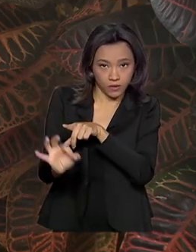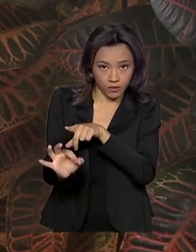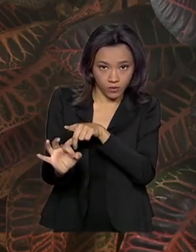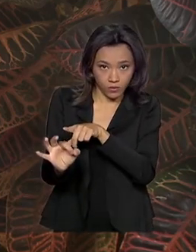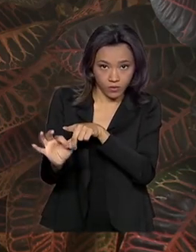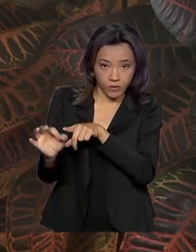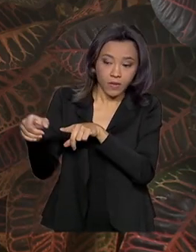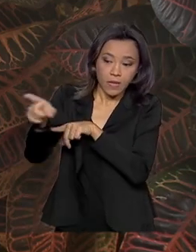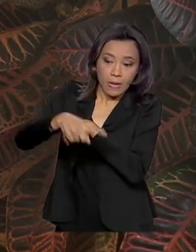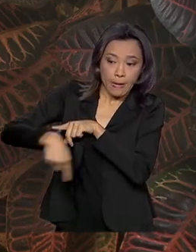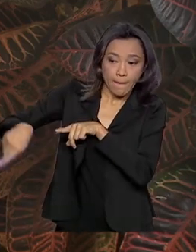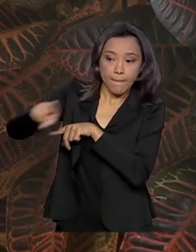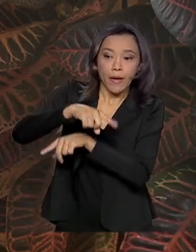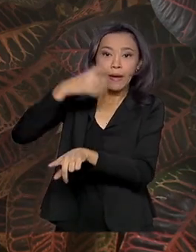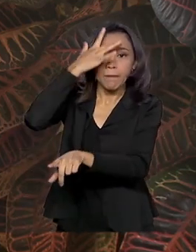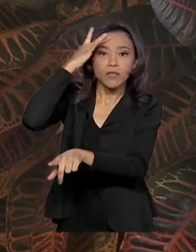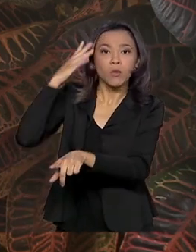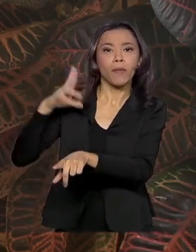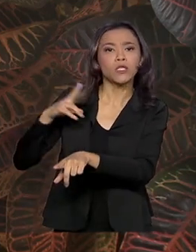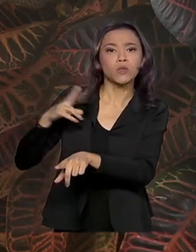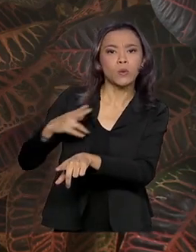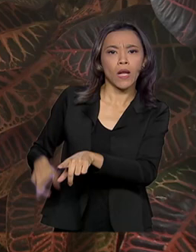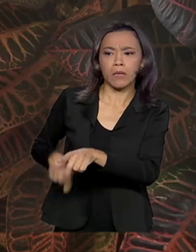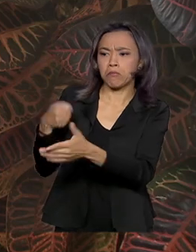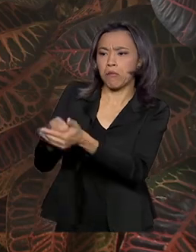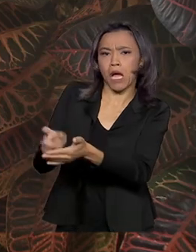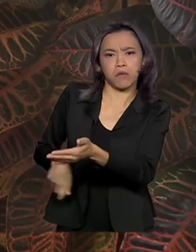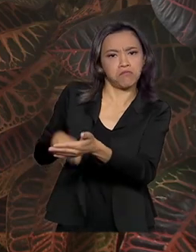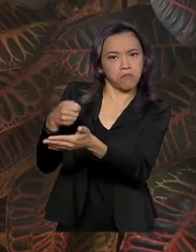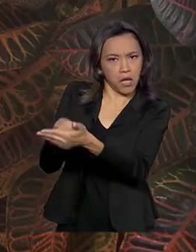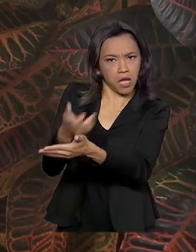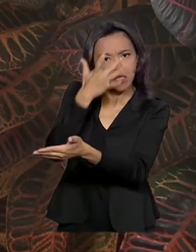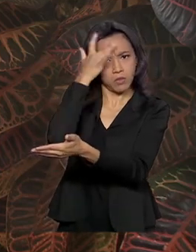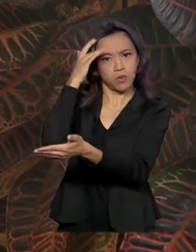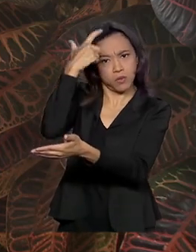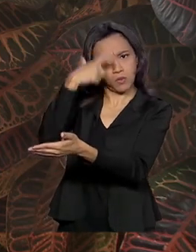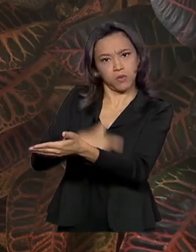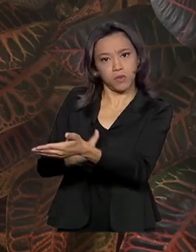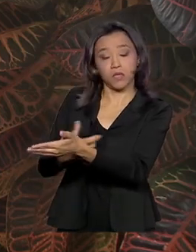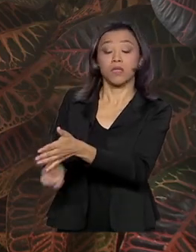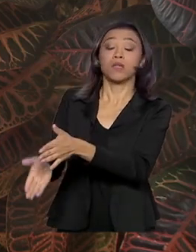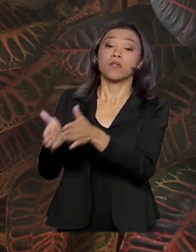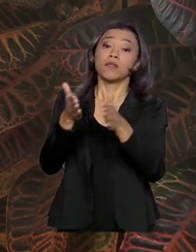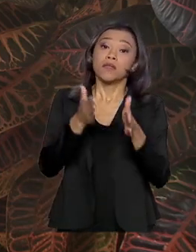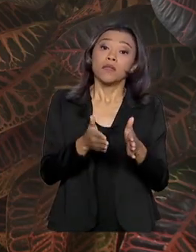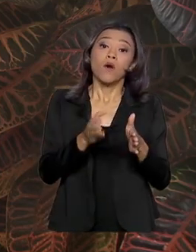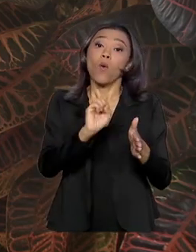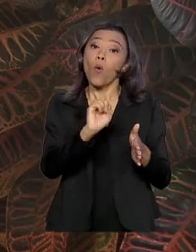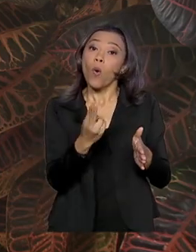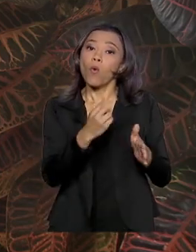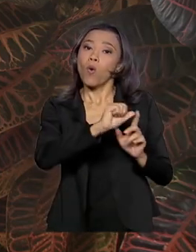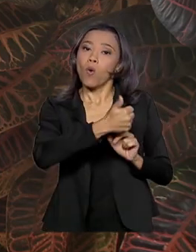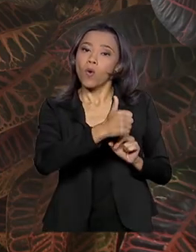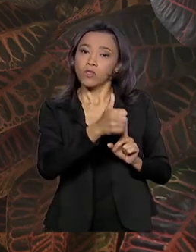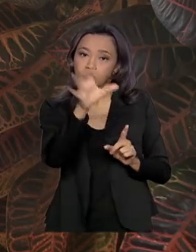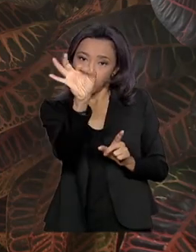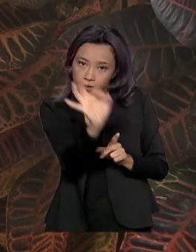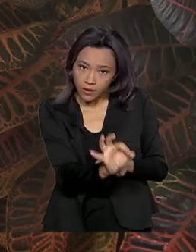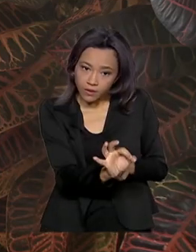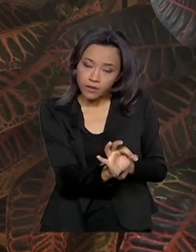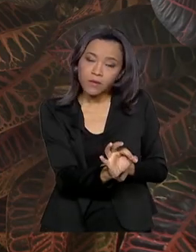o contribuinte individual que trabalha por conta própria e para o segurado facultativo, ou 11%